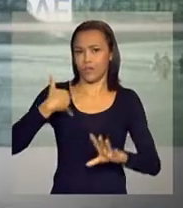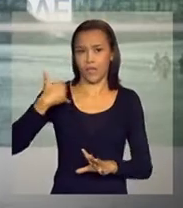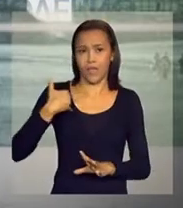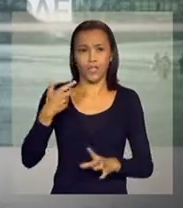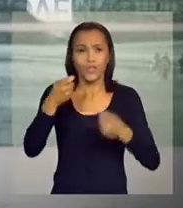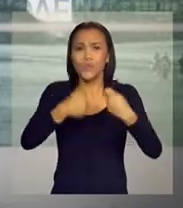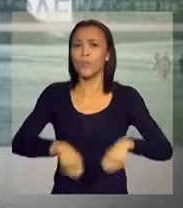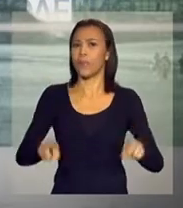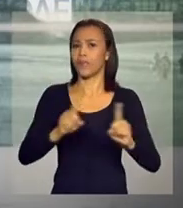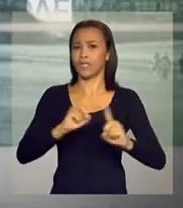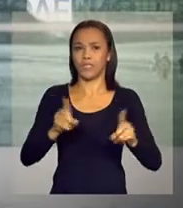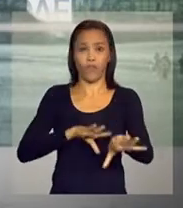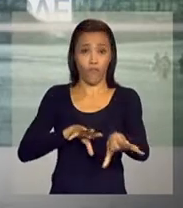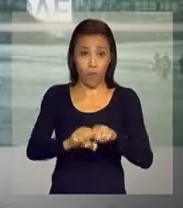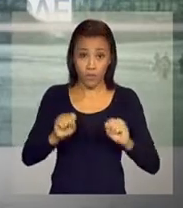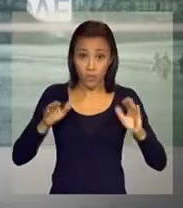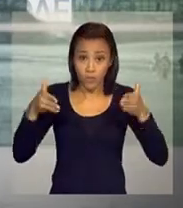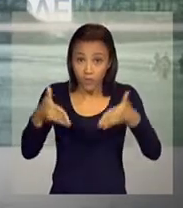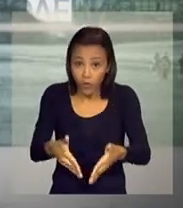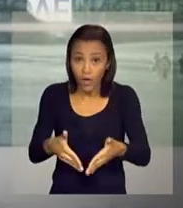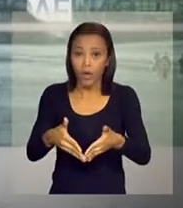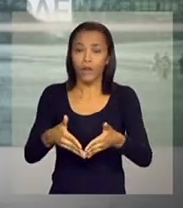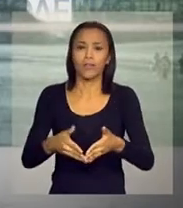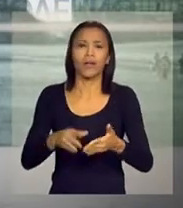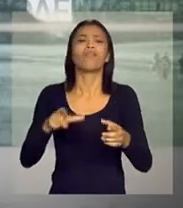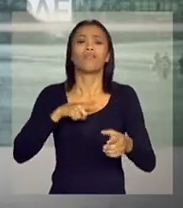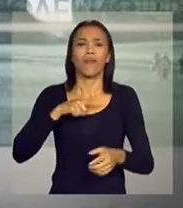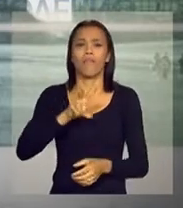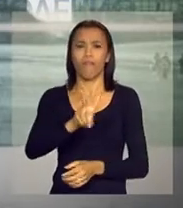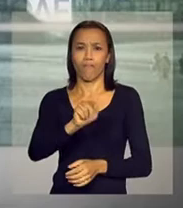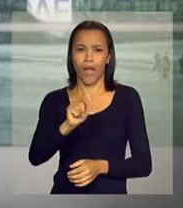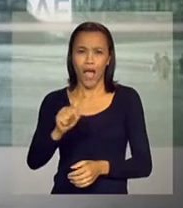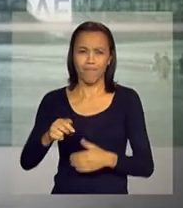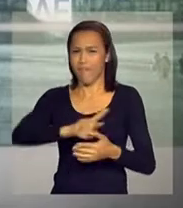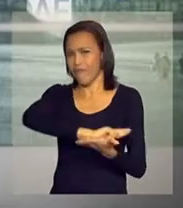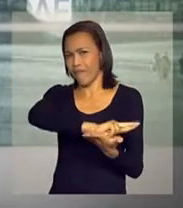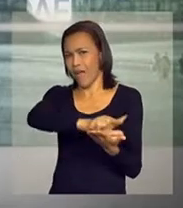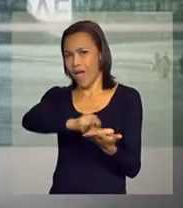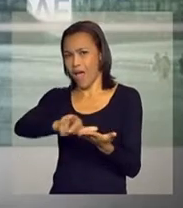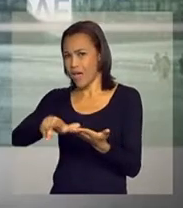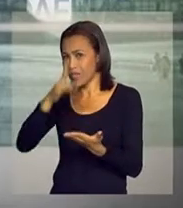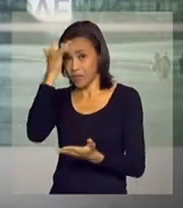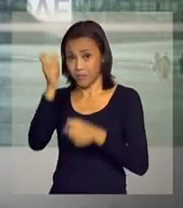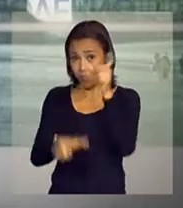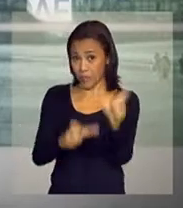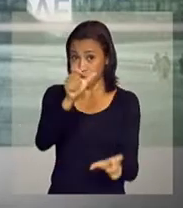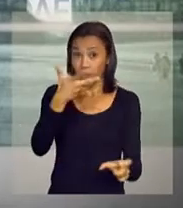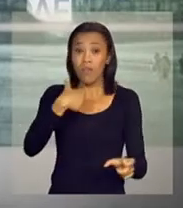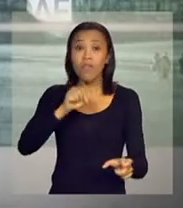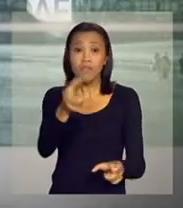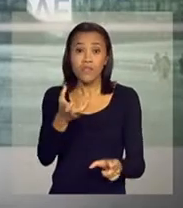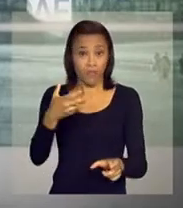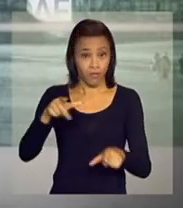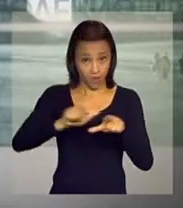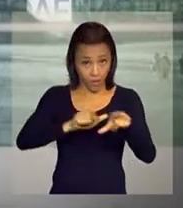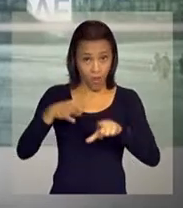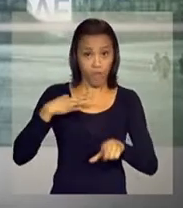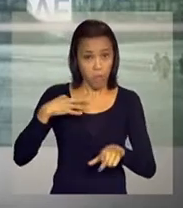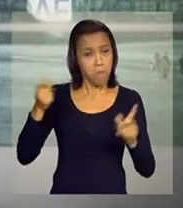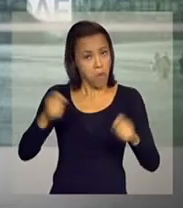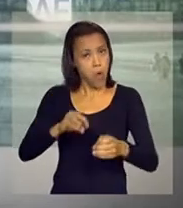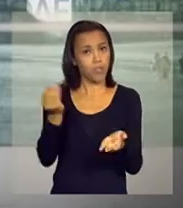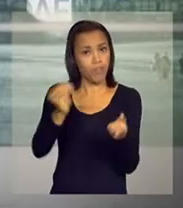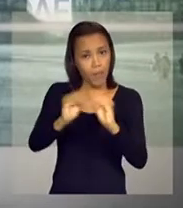e não é necessário ter formação específica. Haverá vagas para vários perfis. Quem quiser ser um voluntário, já pode